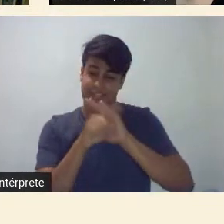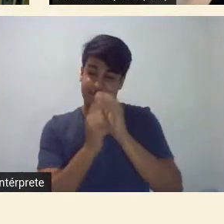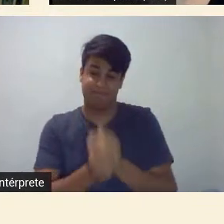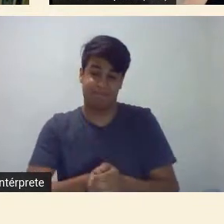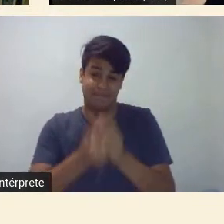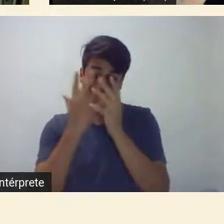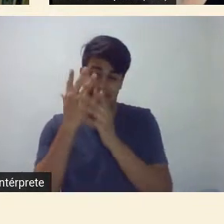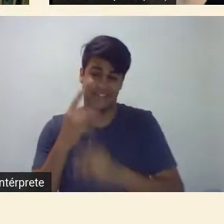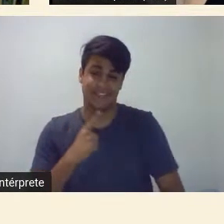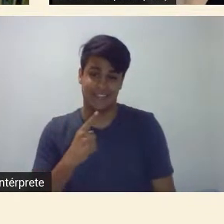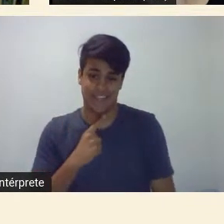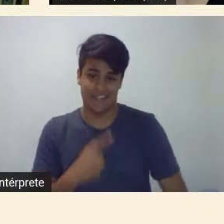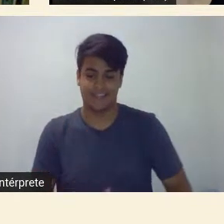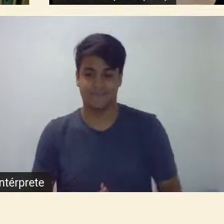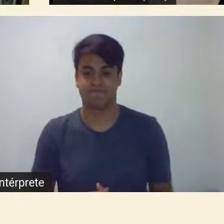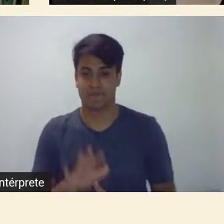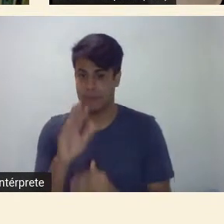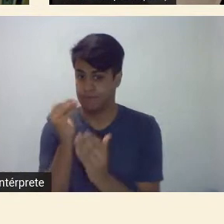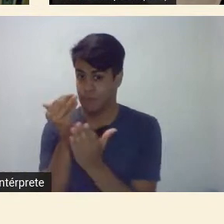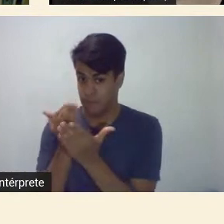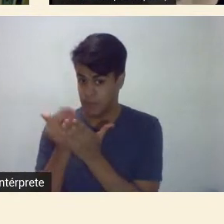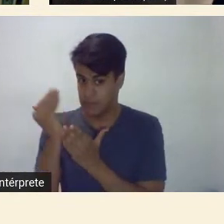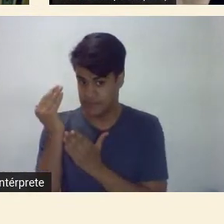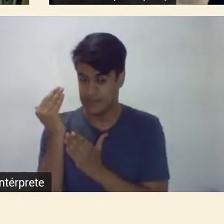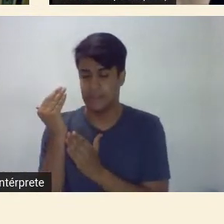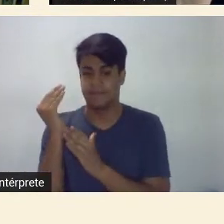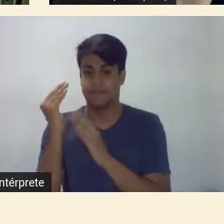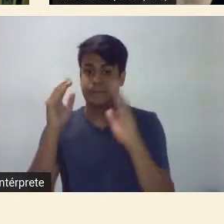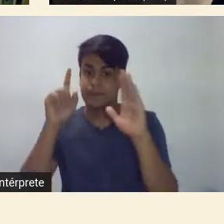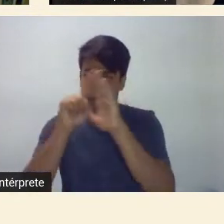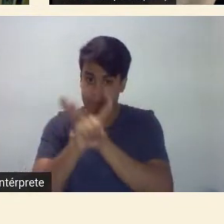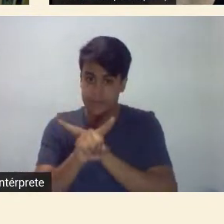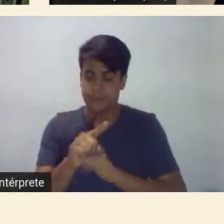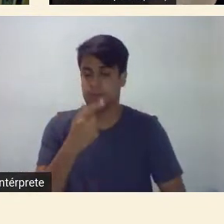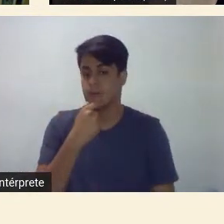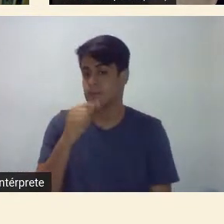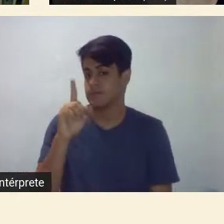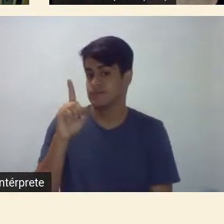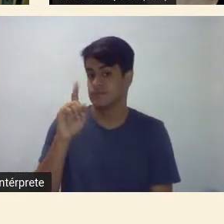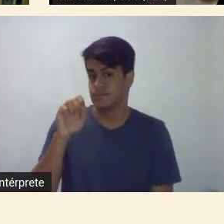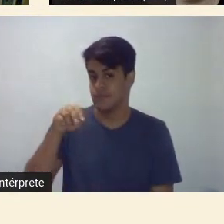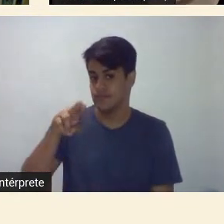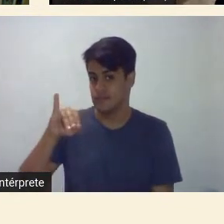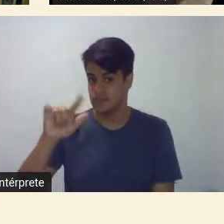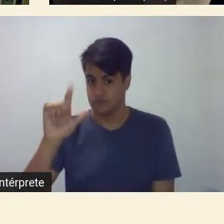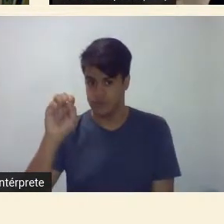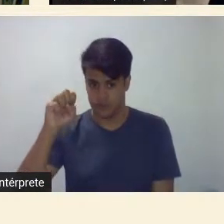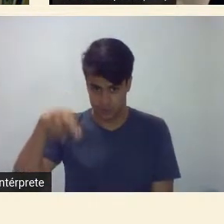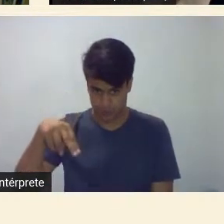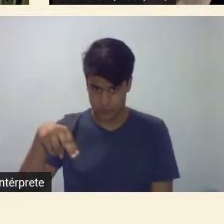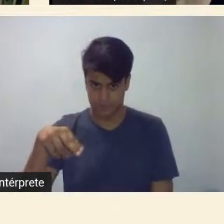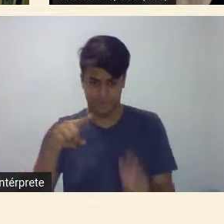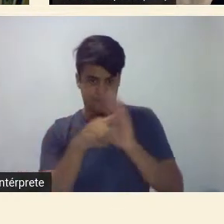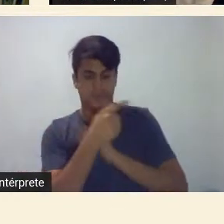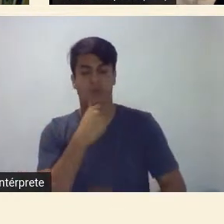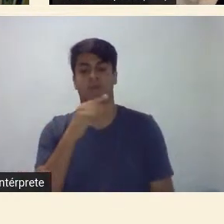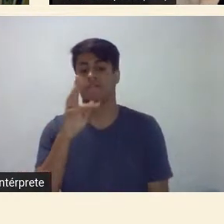eu vou começar com uma pergunta que o Denilson Lopes está fazendo para o Fred Coelho